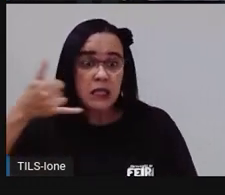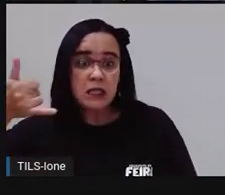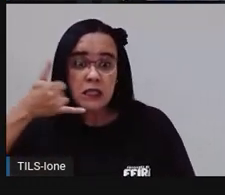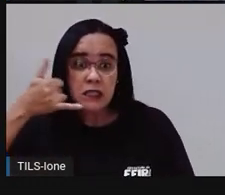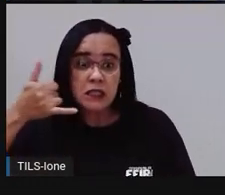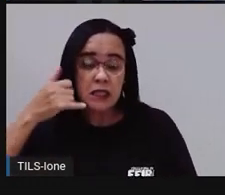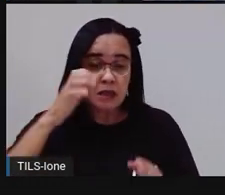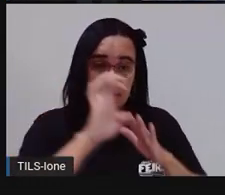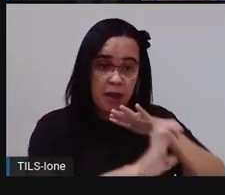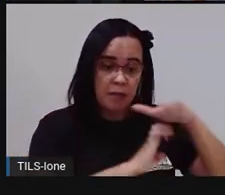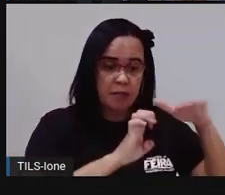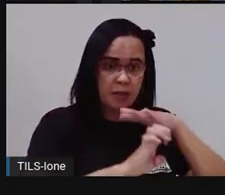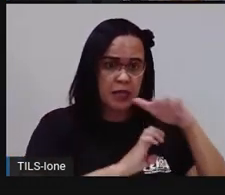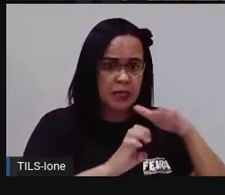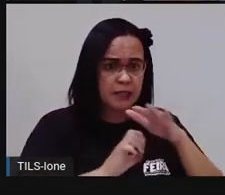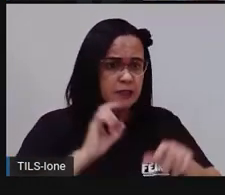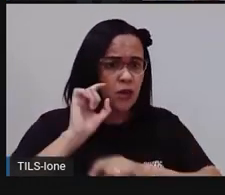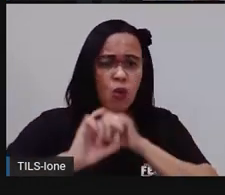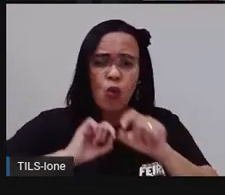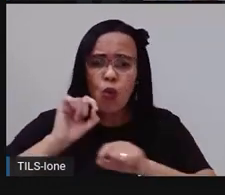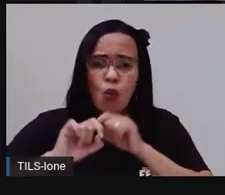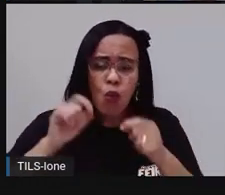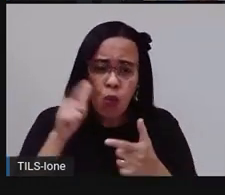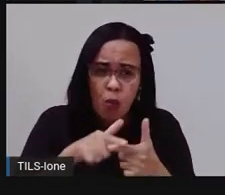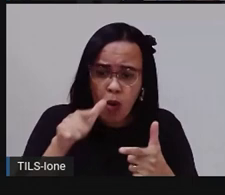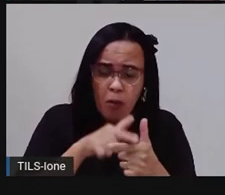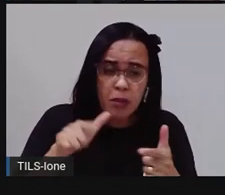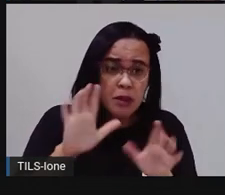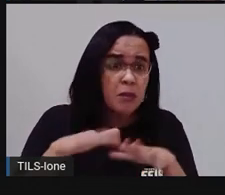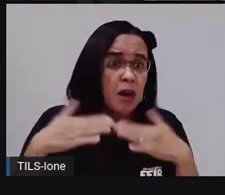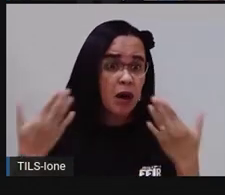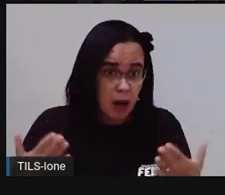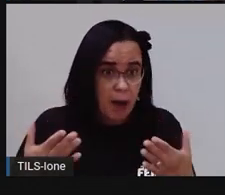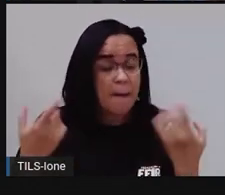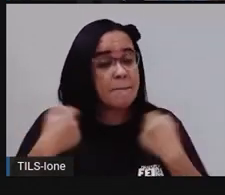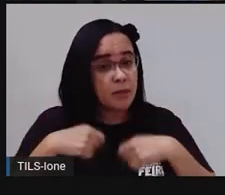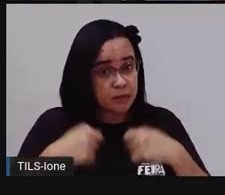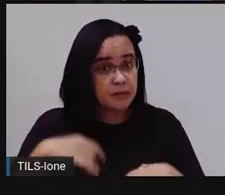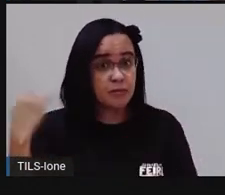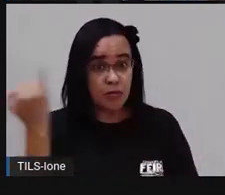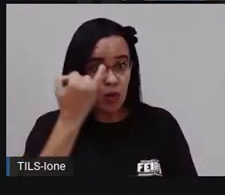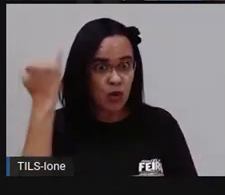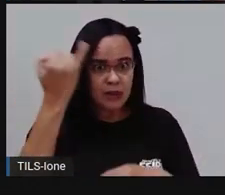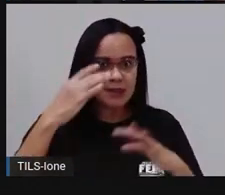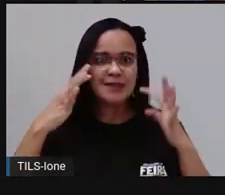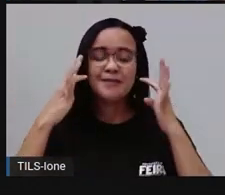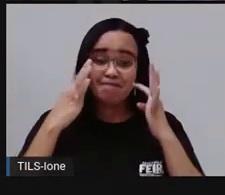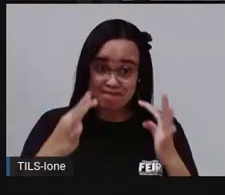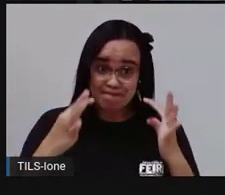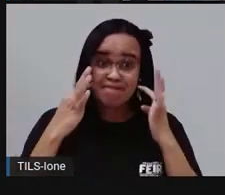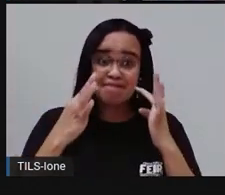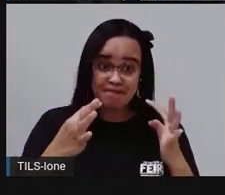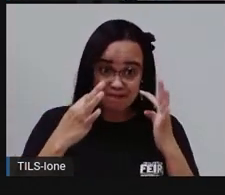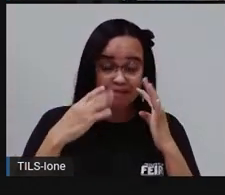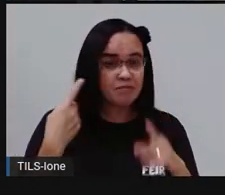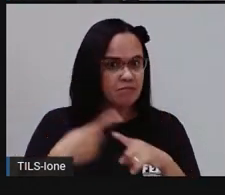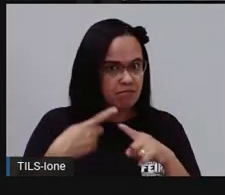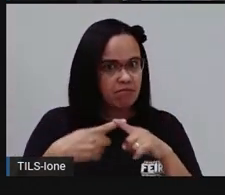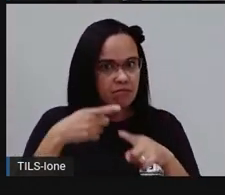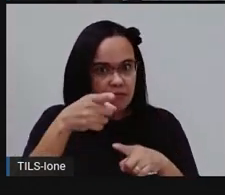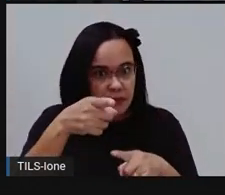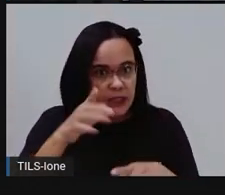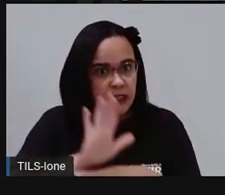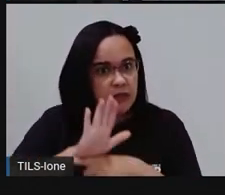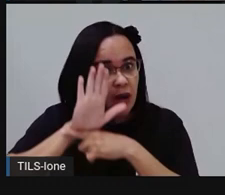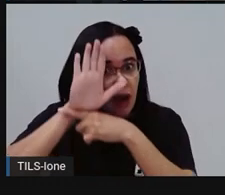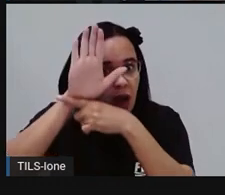aconteceu, tá certo? Então é importante estar sempre observando, ó, esse gráfico aqui, porque é ele que vai orientar vocês,